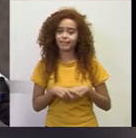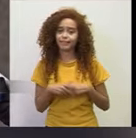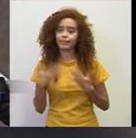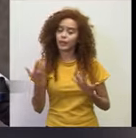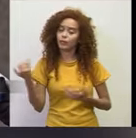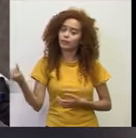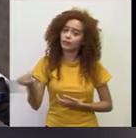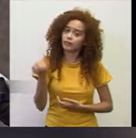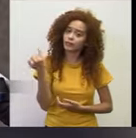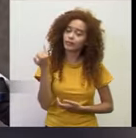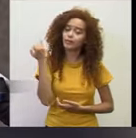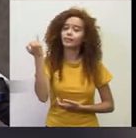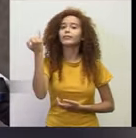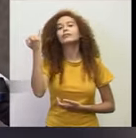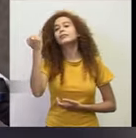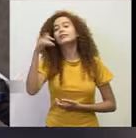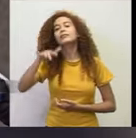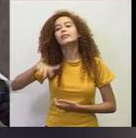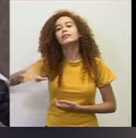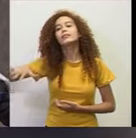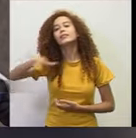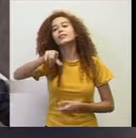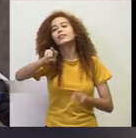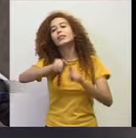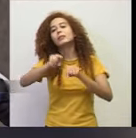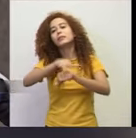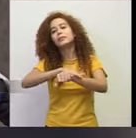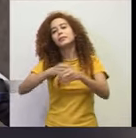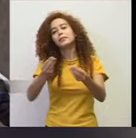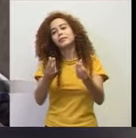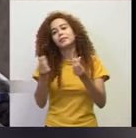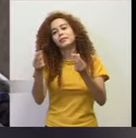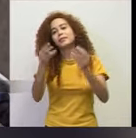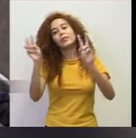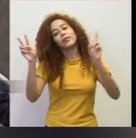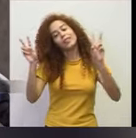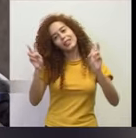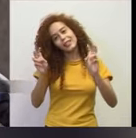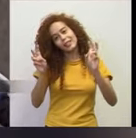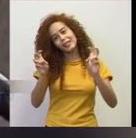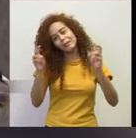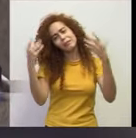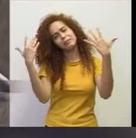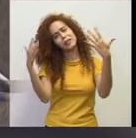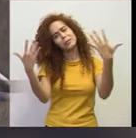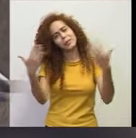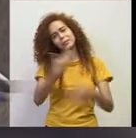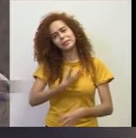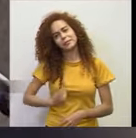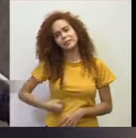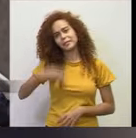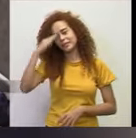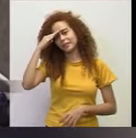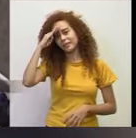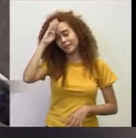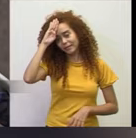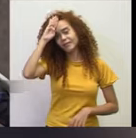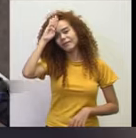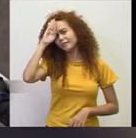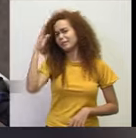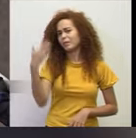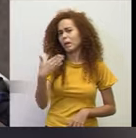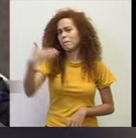pela importância, pela dimensão e pela sensibilidade ao tema, parabéns ao governo Bolsonaro, pelo